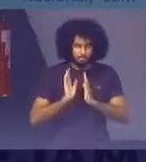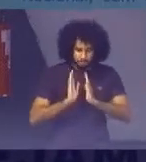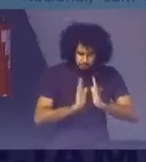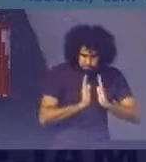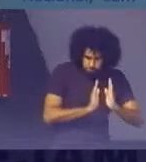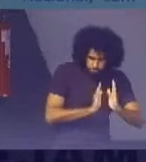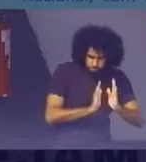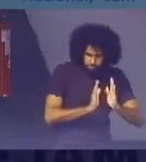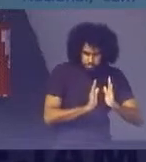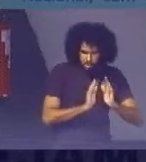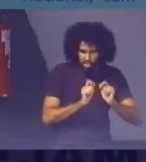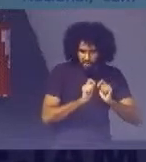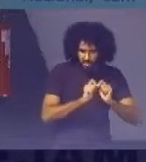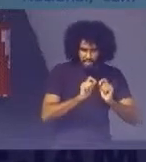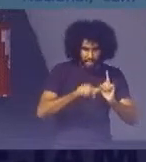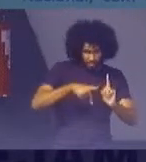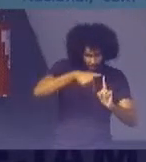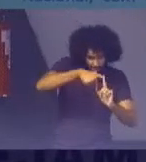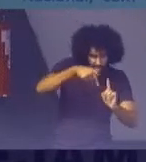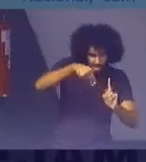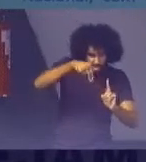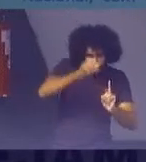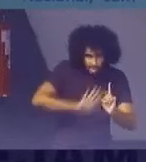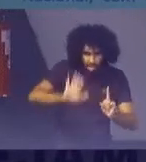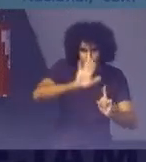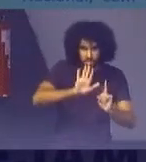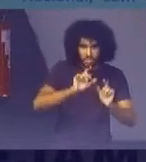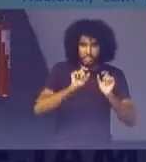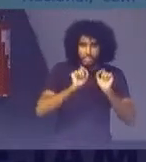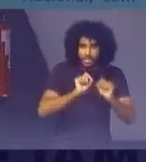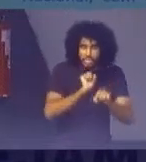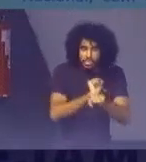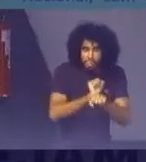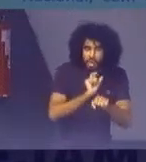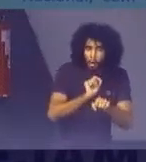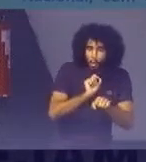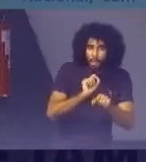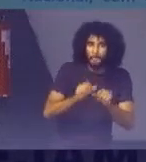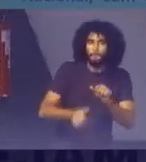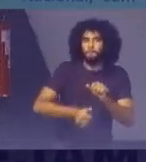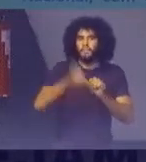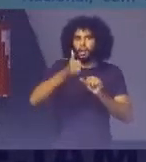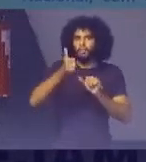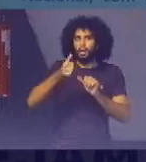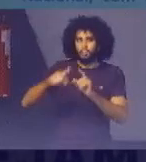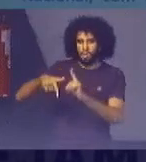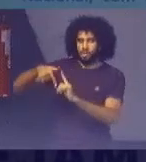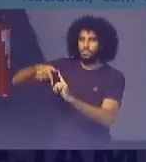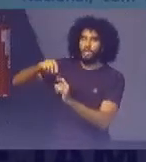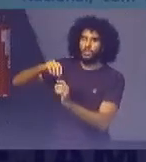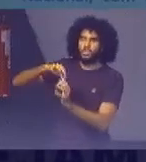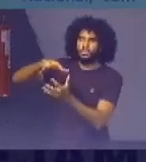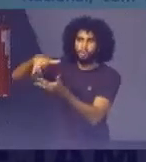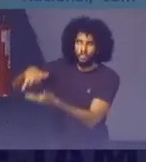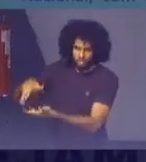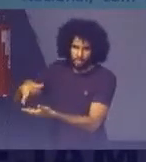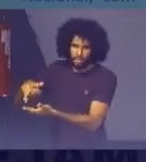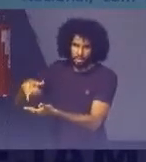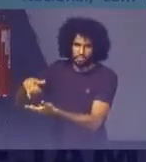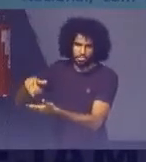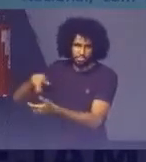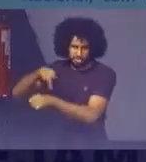estabelecer Metas nacionais Que espelhem As metas globais Para o país De determinar Os meios de